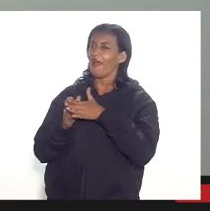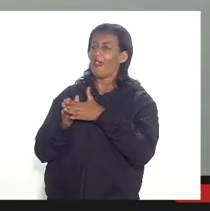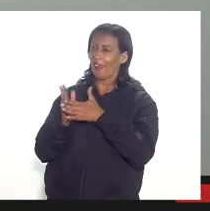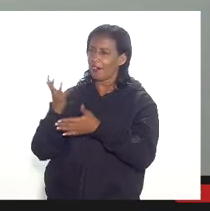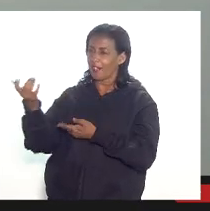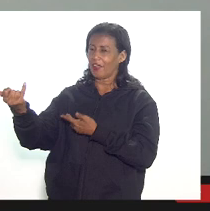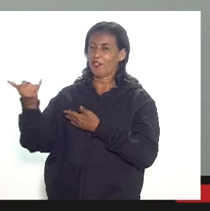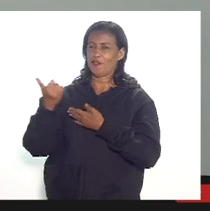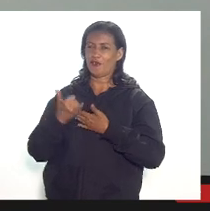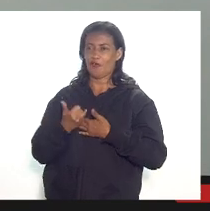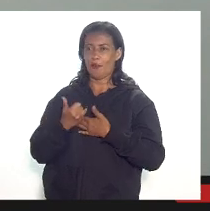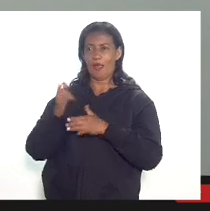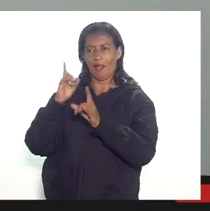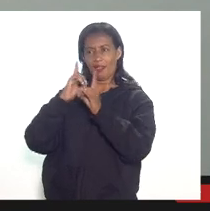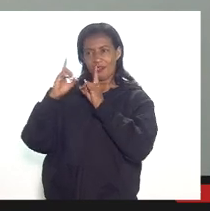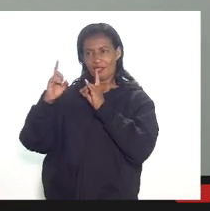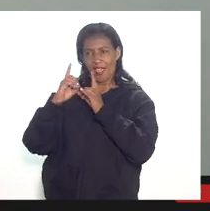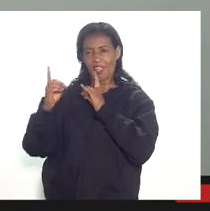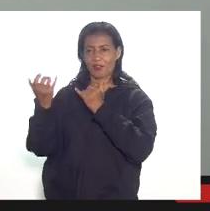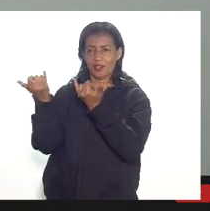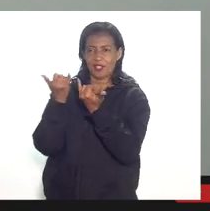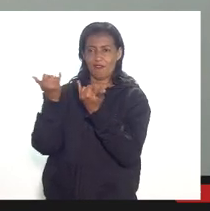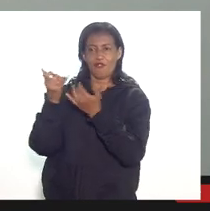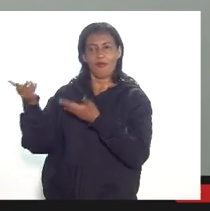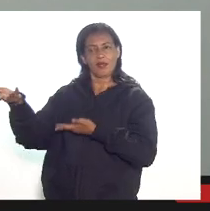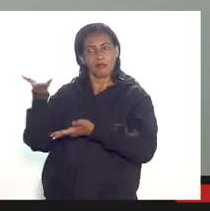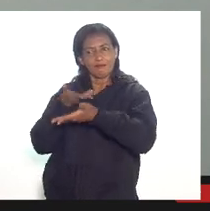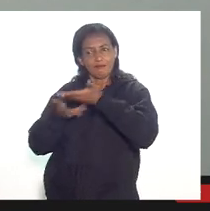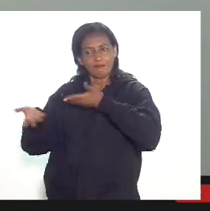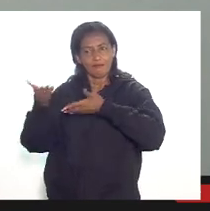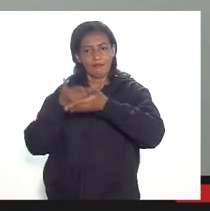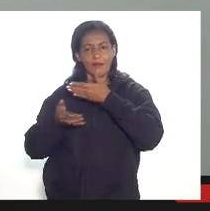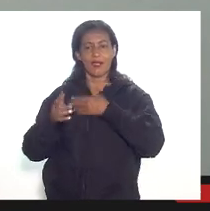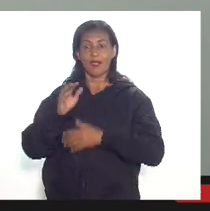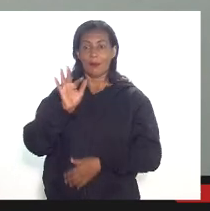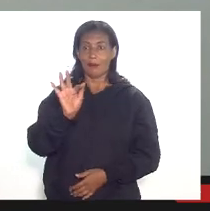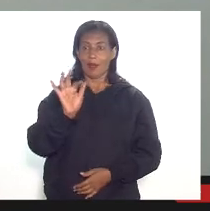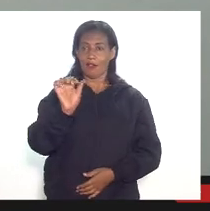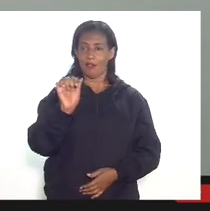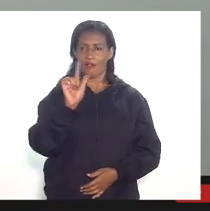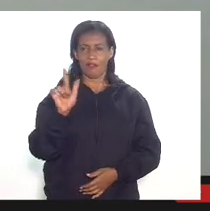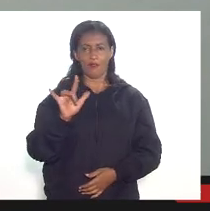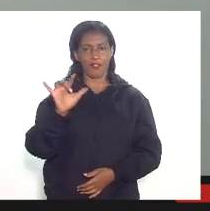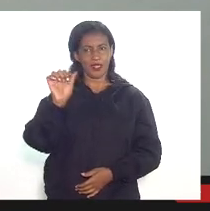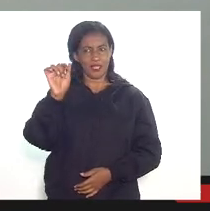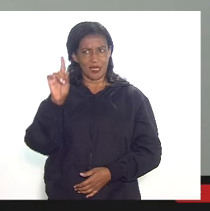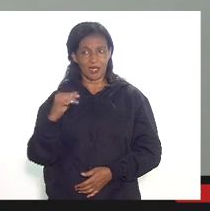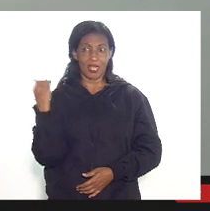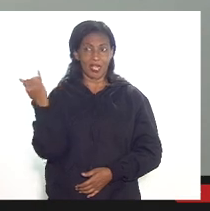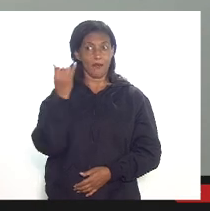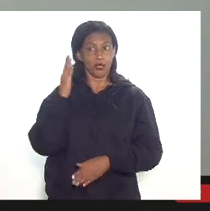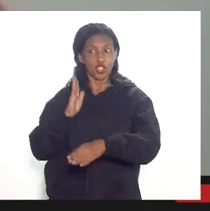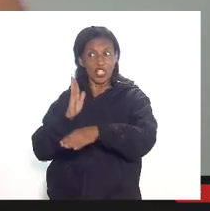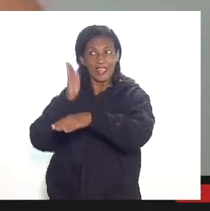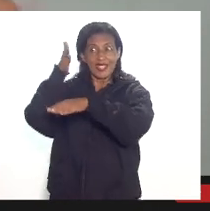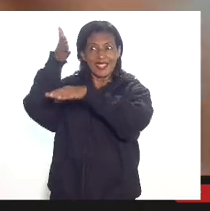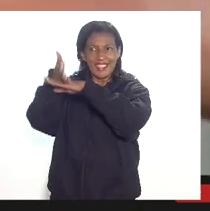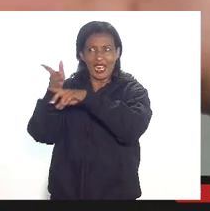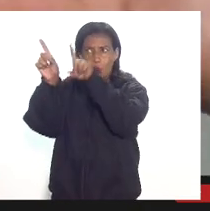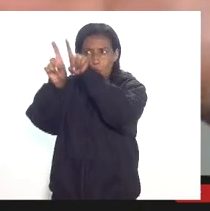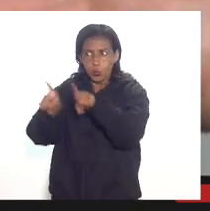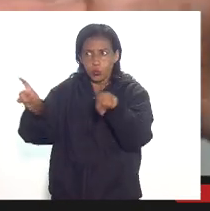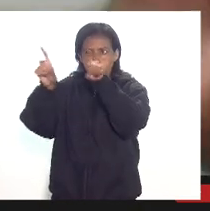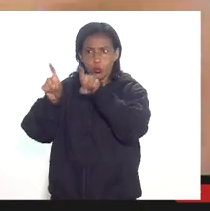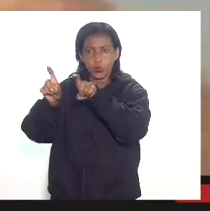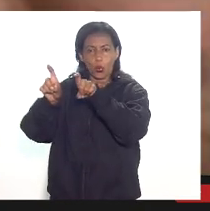mas aí deputados eu quero fazer um alerta para as fazendas é suficiente nós adentrarmos o sistema da empresa então elas vão apresentar uma